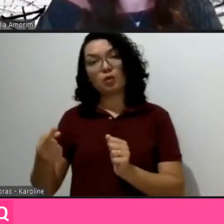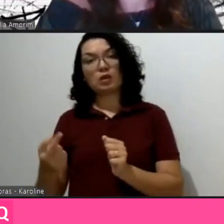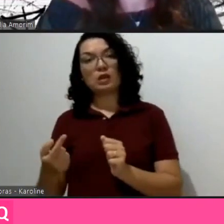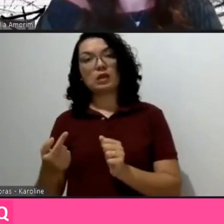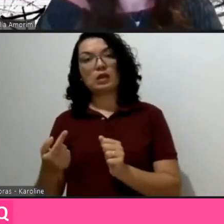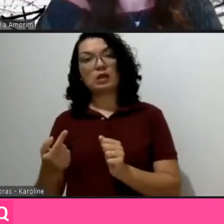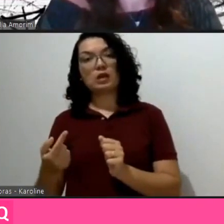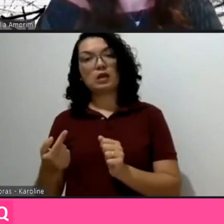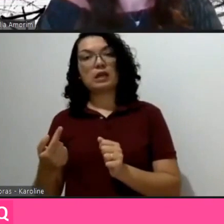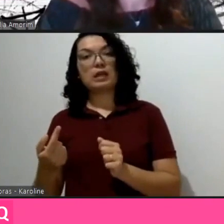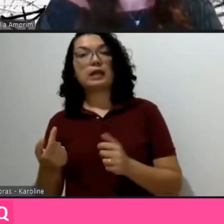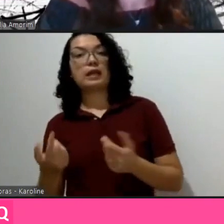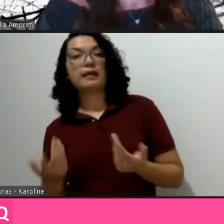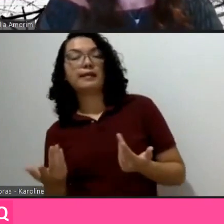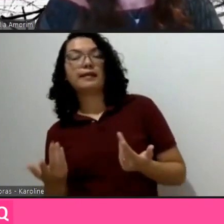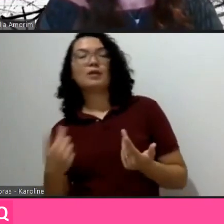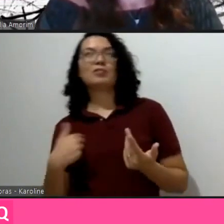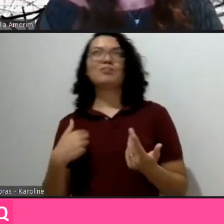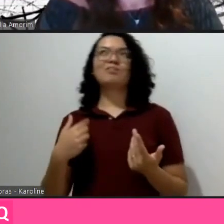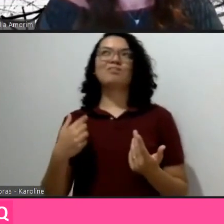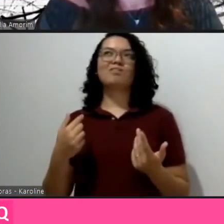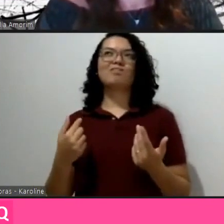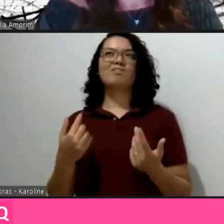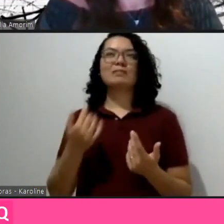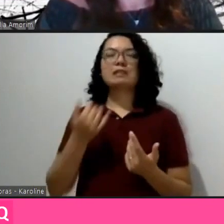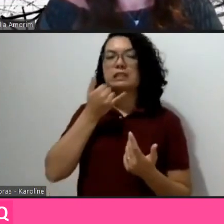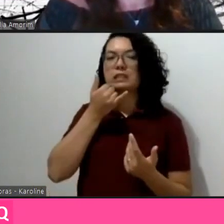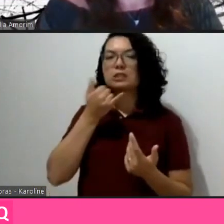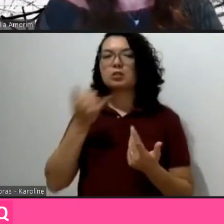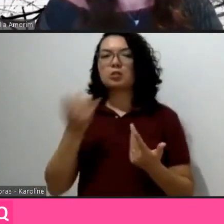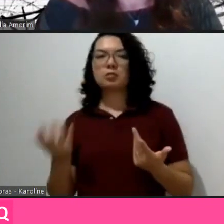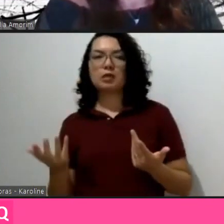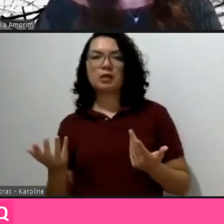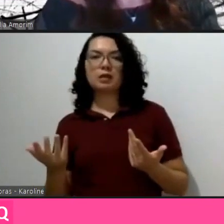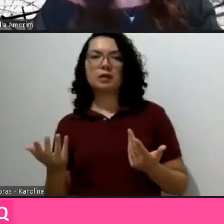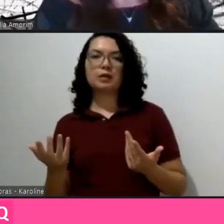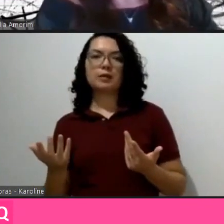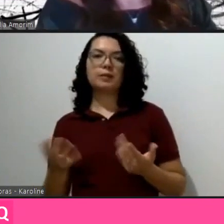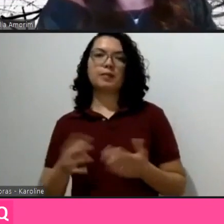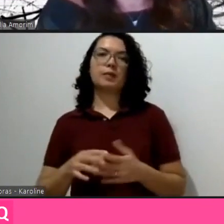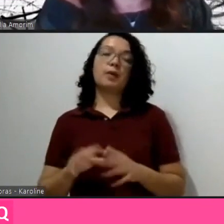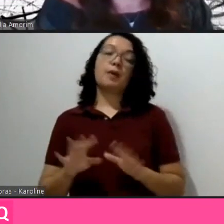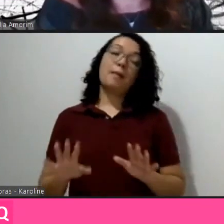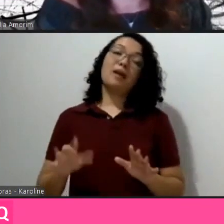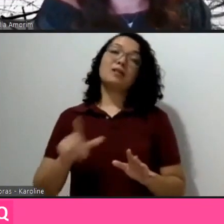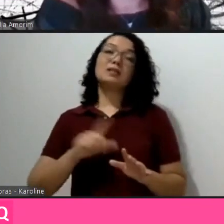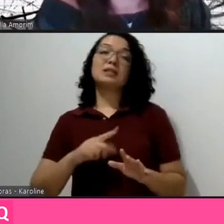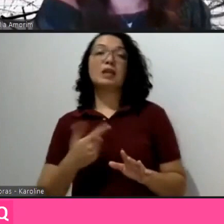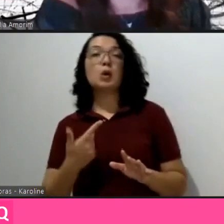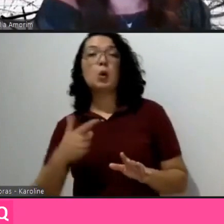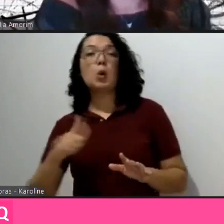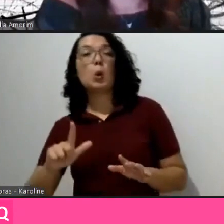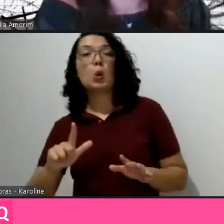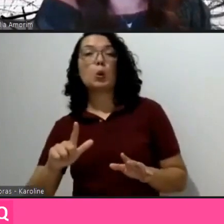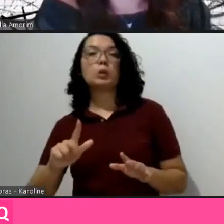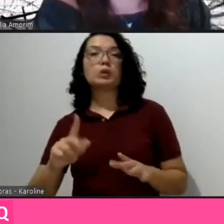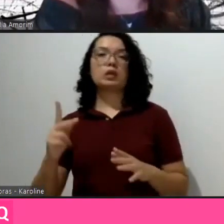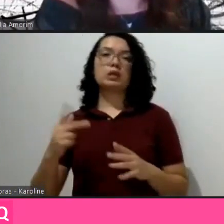vou colocar somente excusas, coisas que temos feito, temos feito por outro lado, se bem o